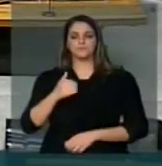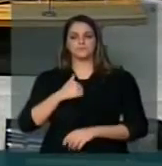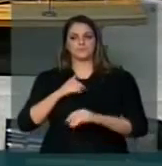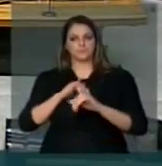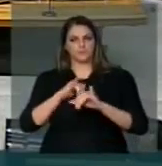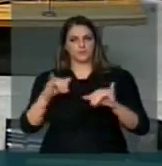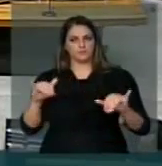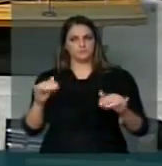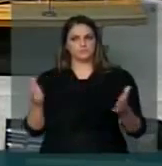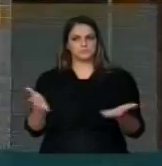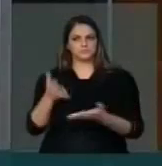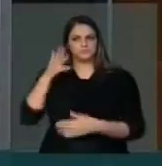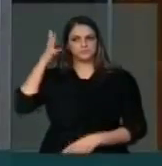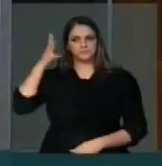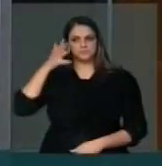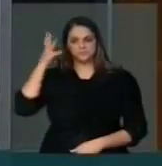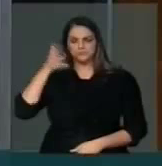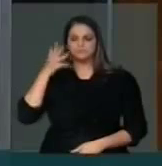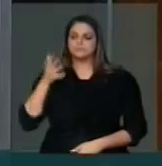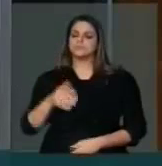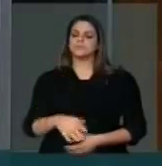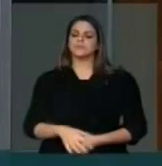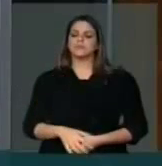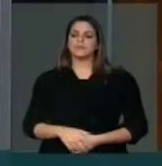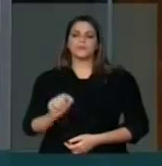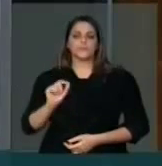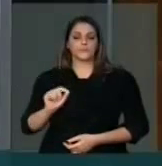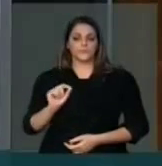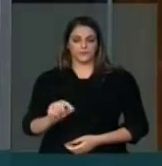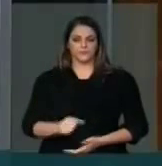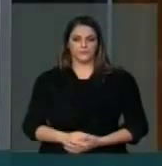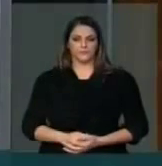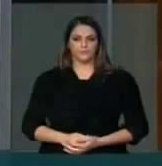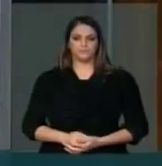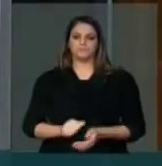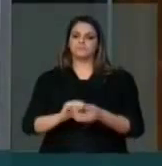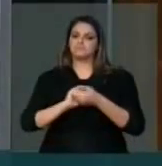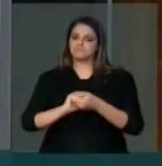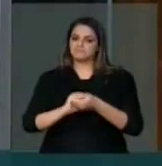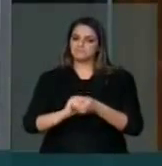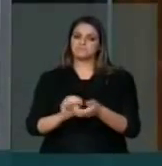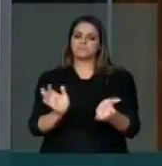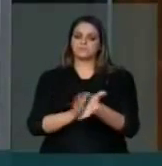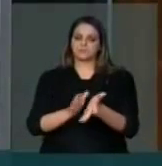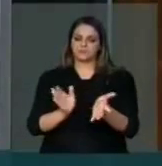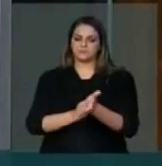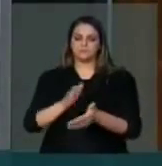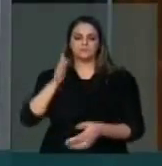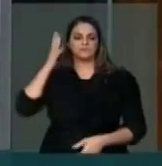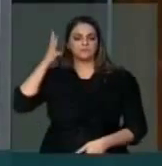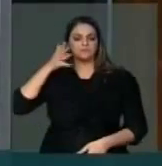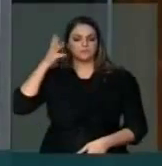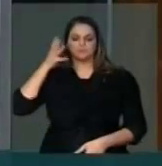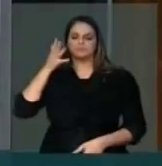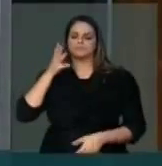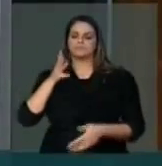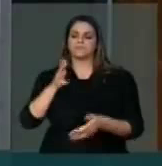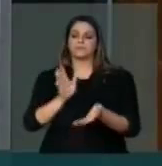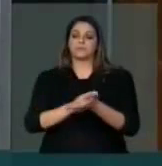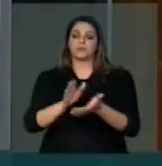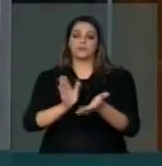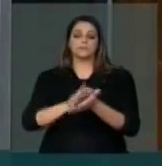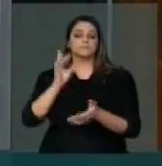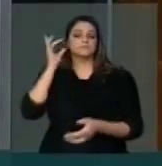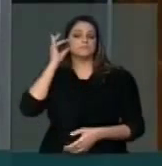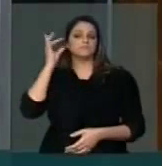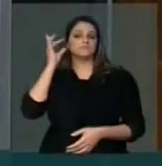a obra... Cumprimentar a Presidenta Dilma pela inauguração da obra da Ponte de